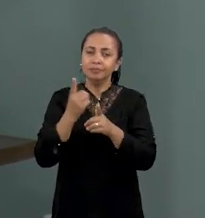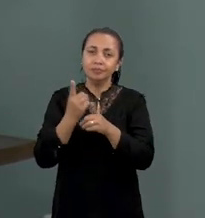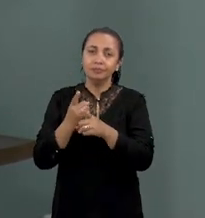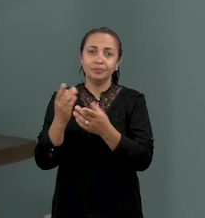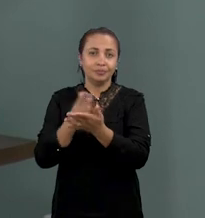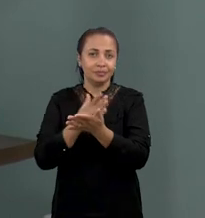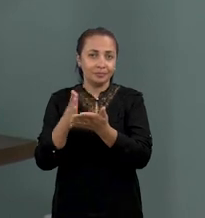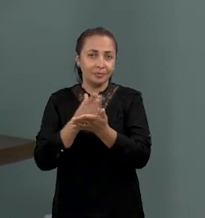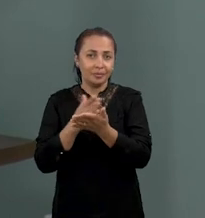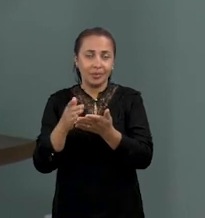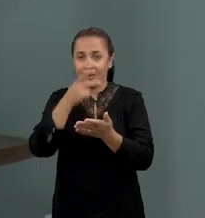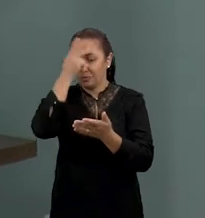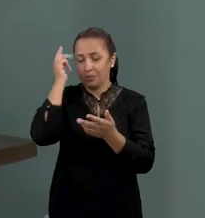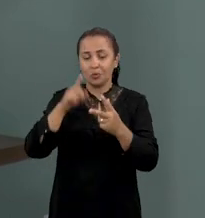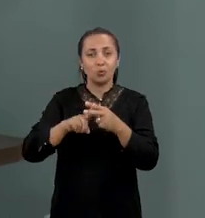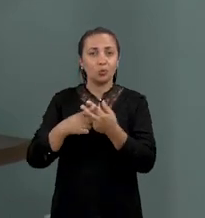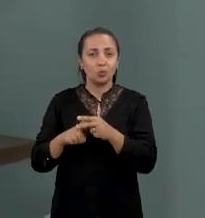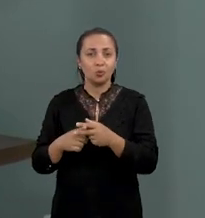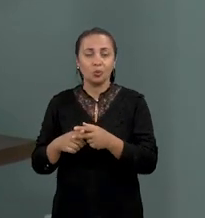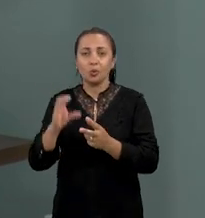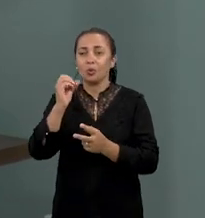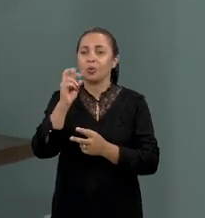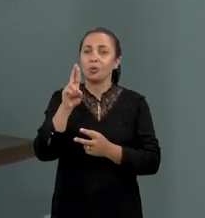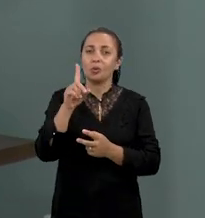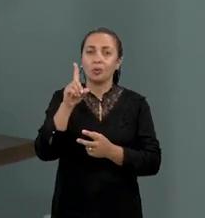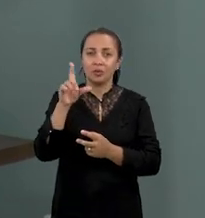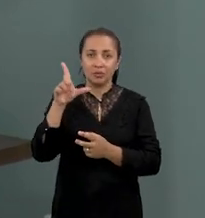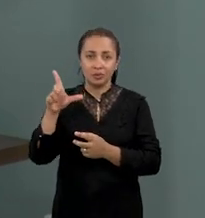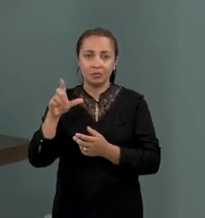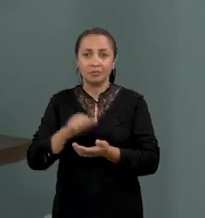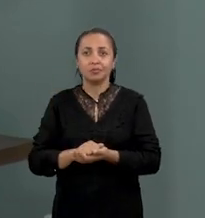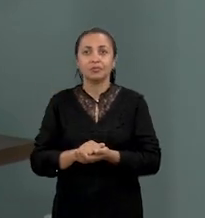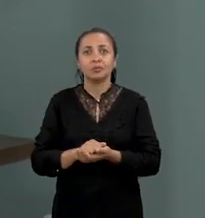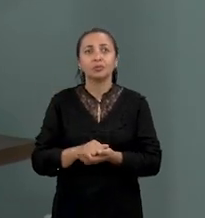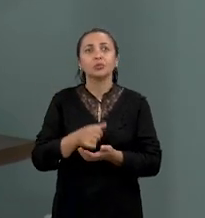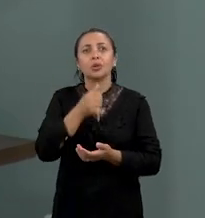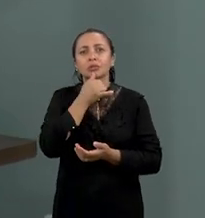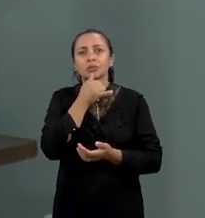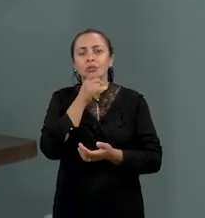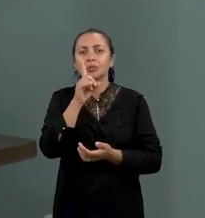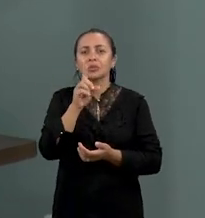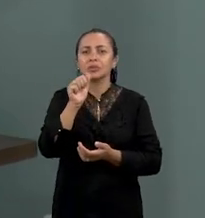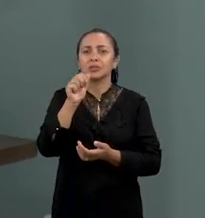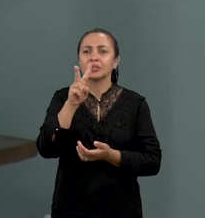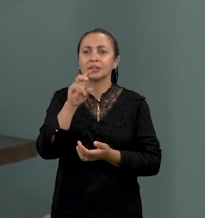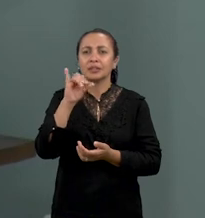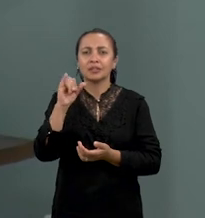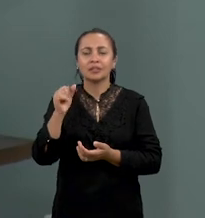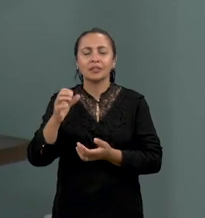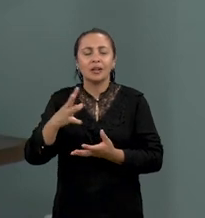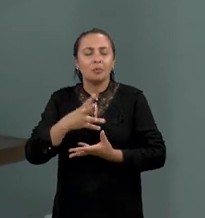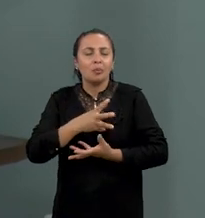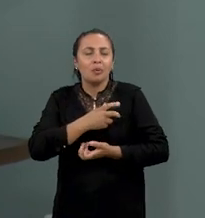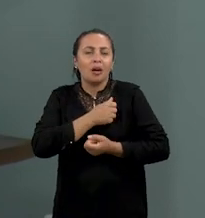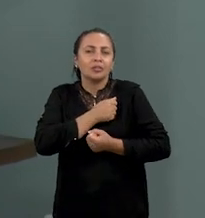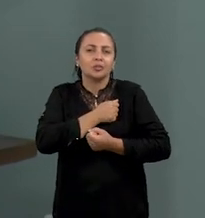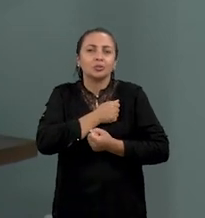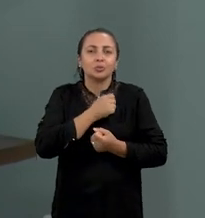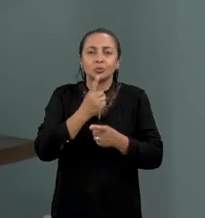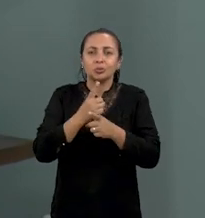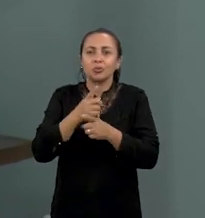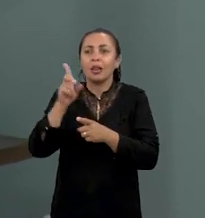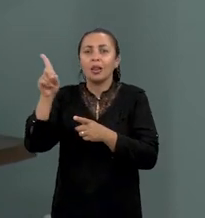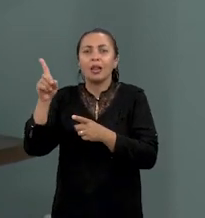alguns produtores de cordéis. Por exemplo, Davi Paixão é um poeta que a gente identificou